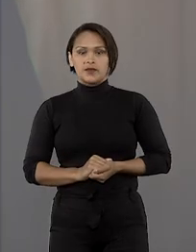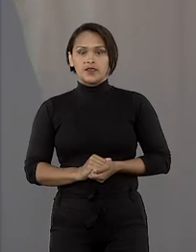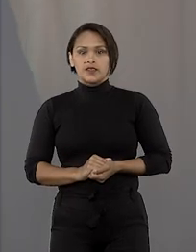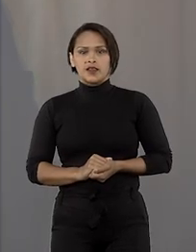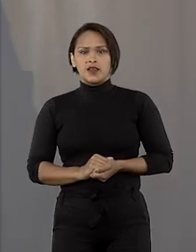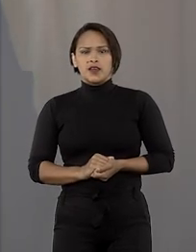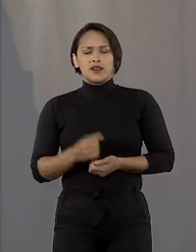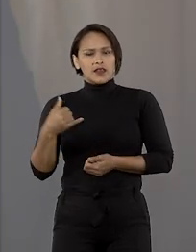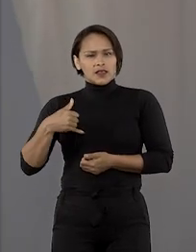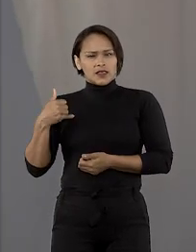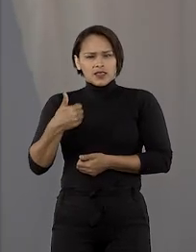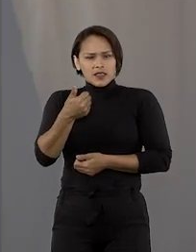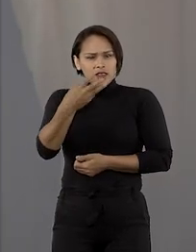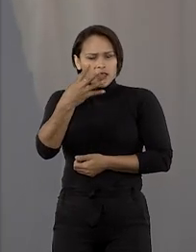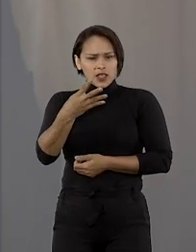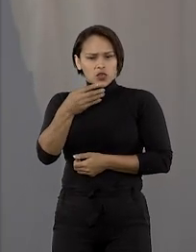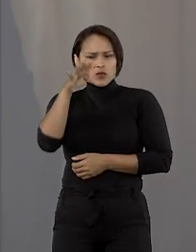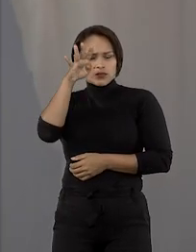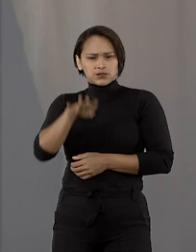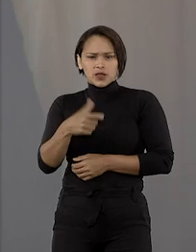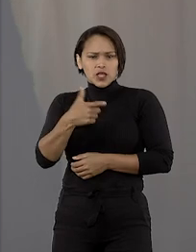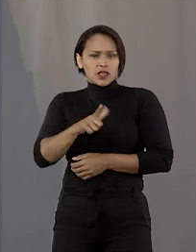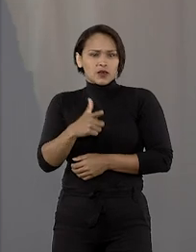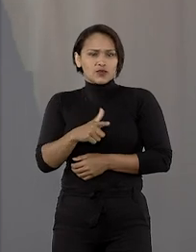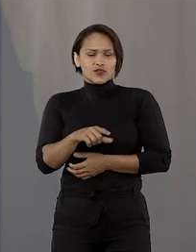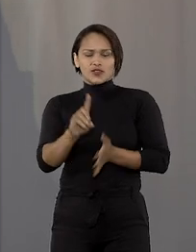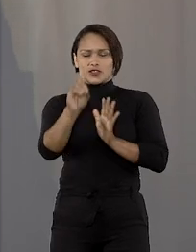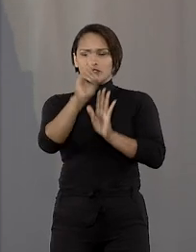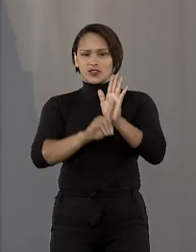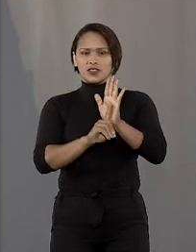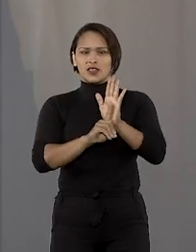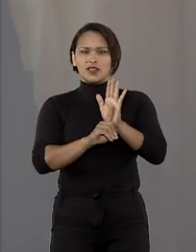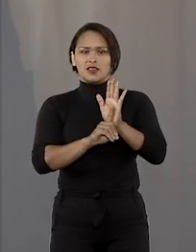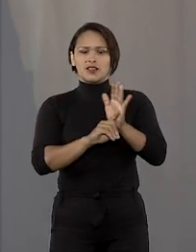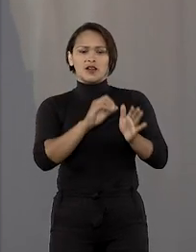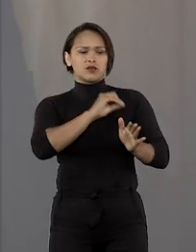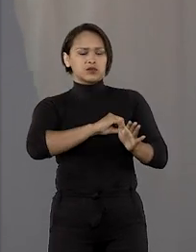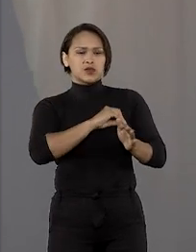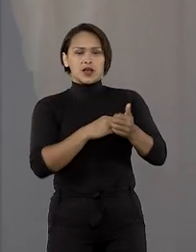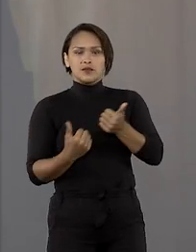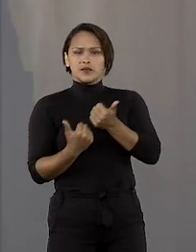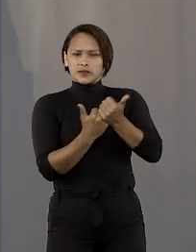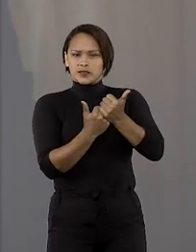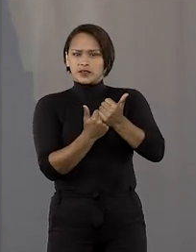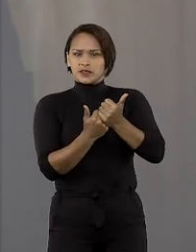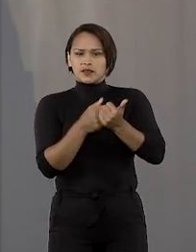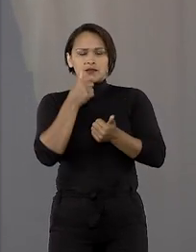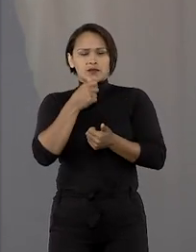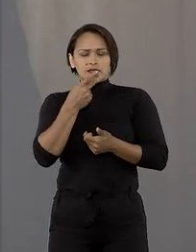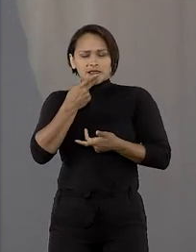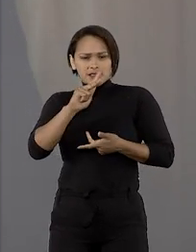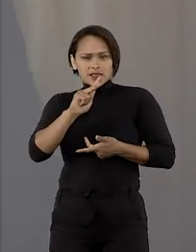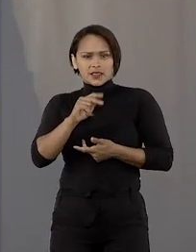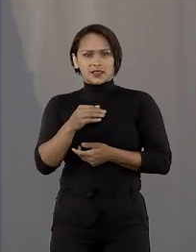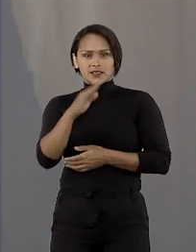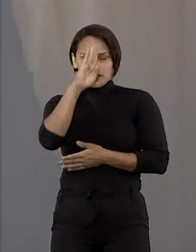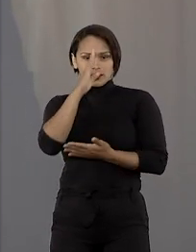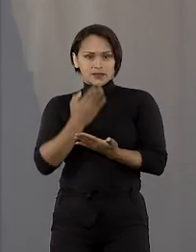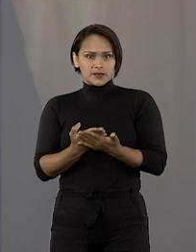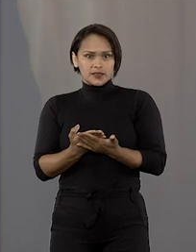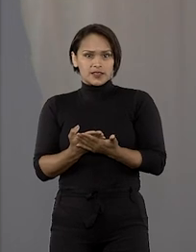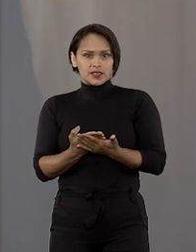Menor de 14 anos que engravidasse não tinha direito a assistência à maternidade. acredita nisso, acredita nisso,